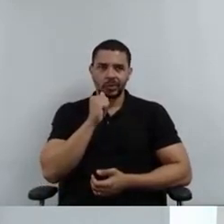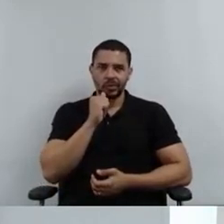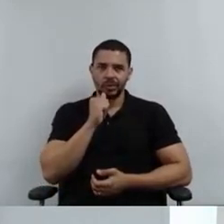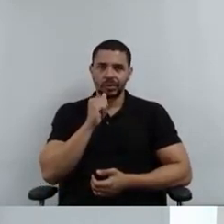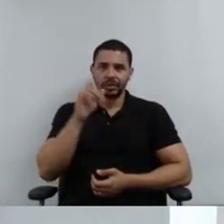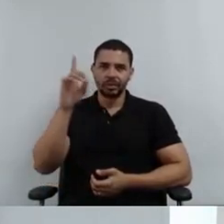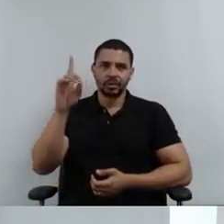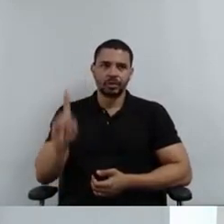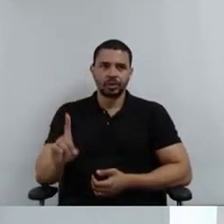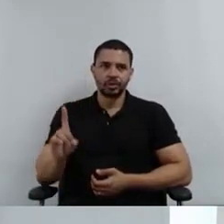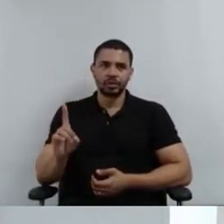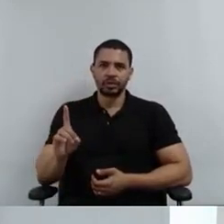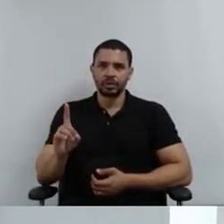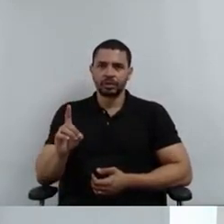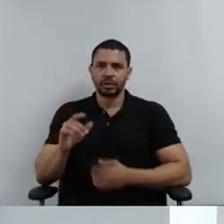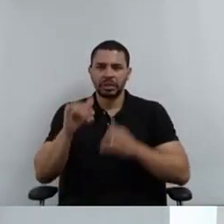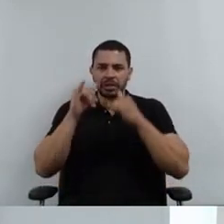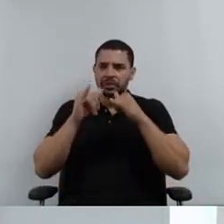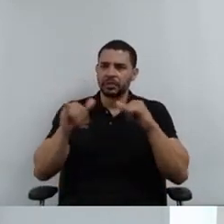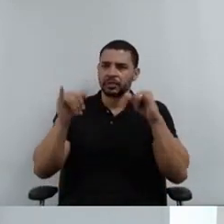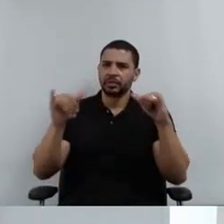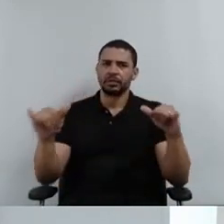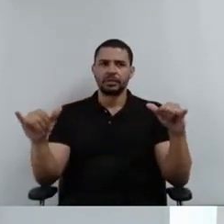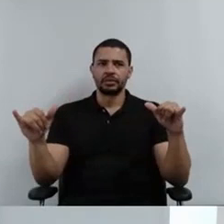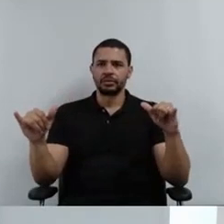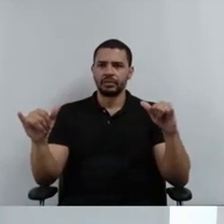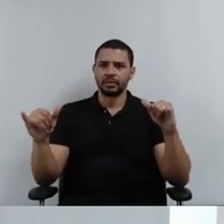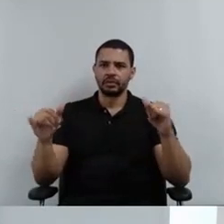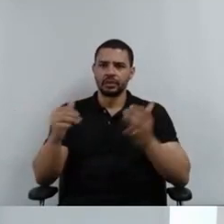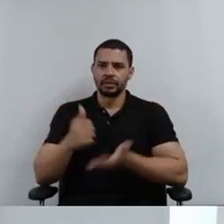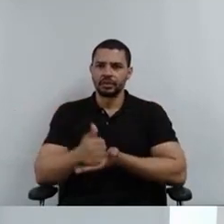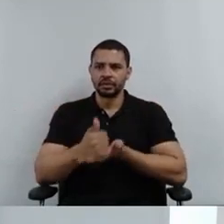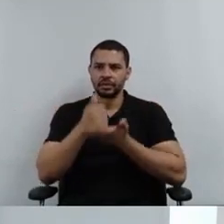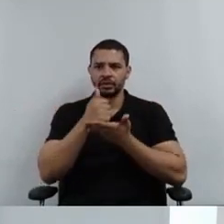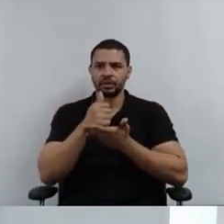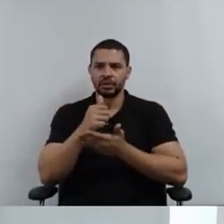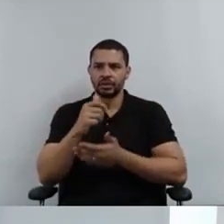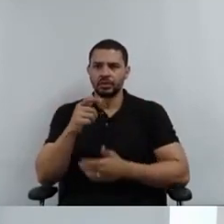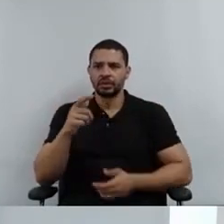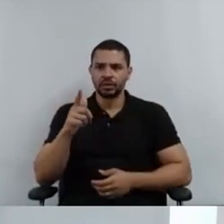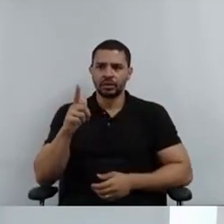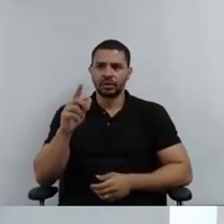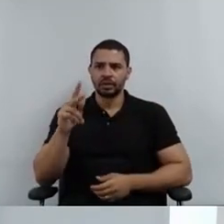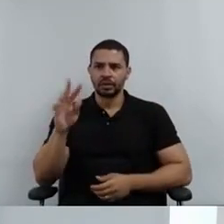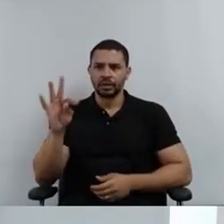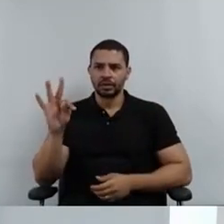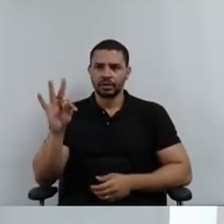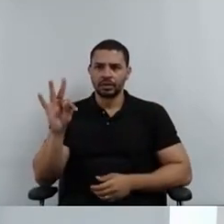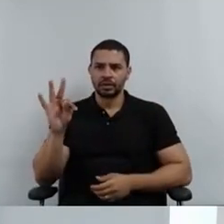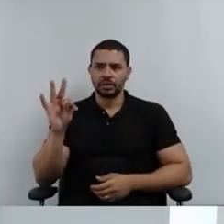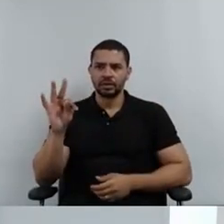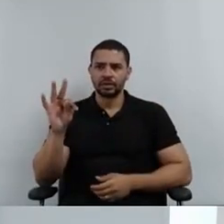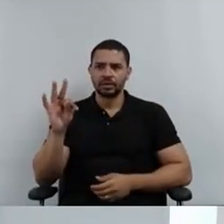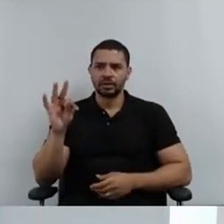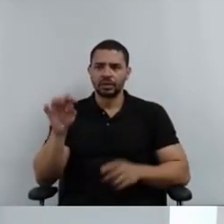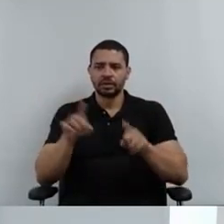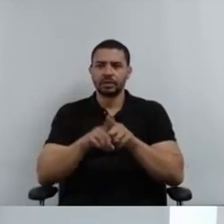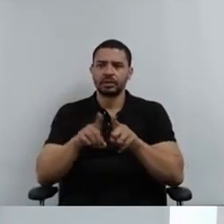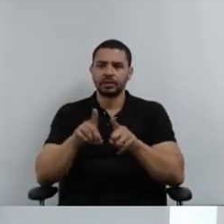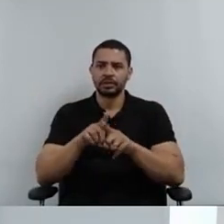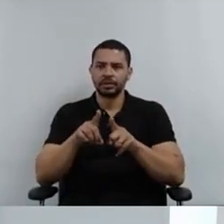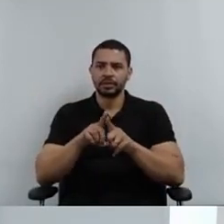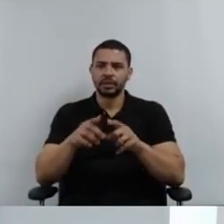documentário. A gente já tem o apoio da UGT, União Geral dos Trabalhadores, e do Sindicato dos